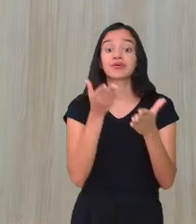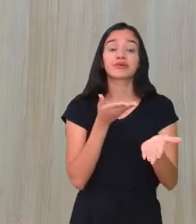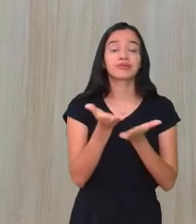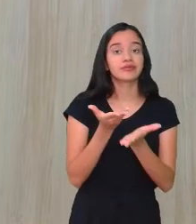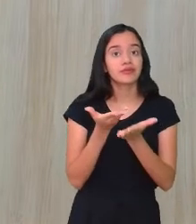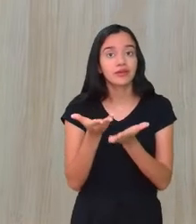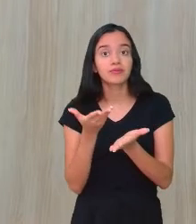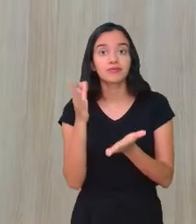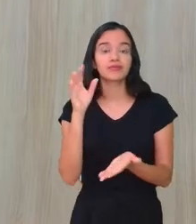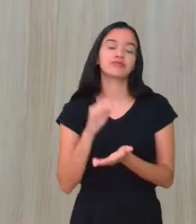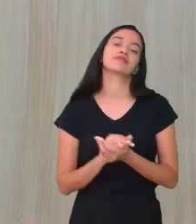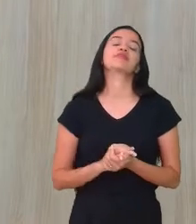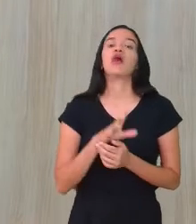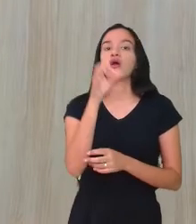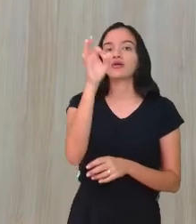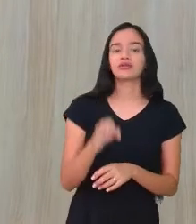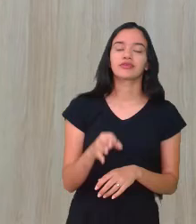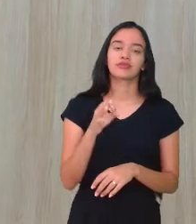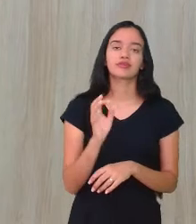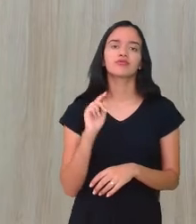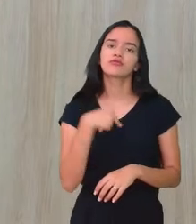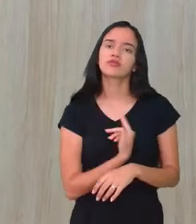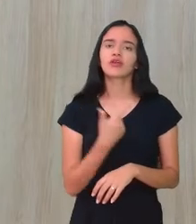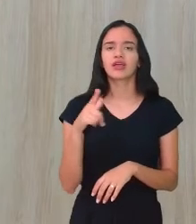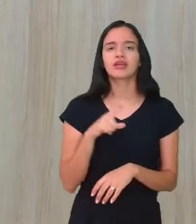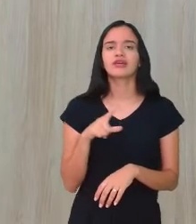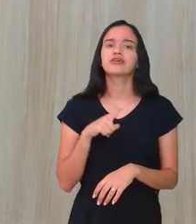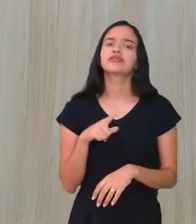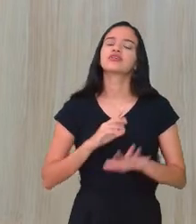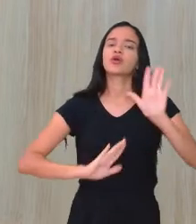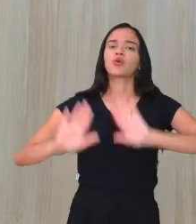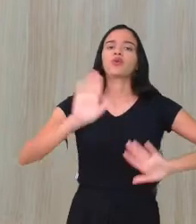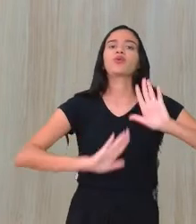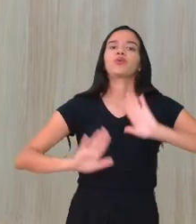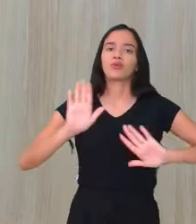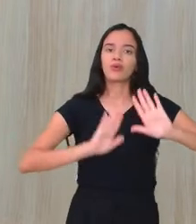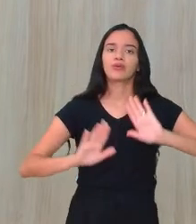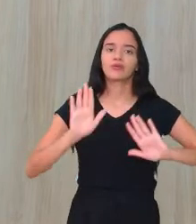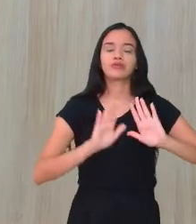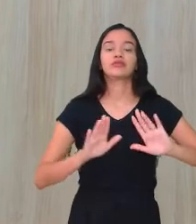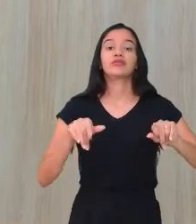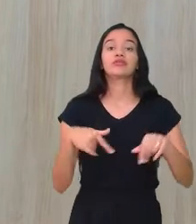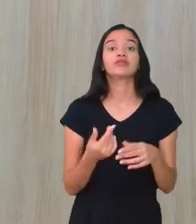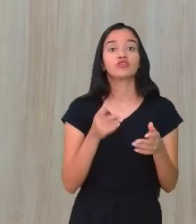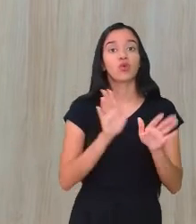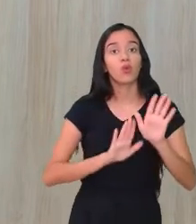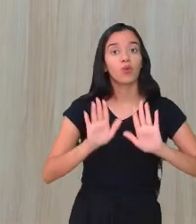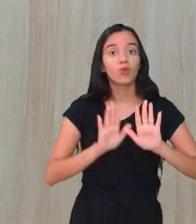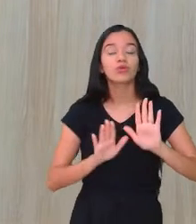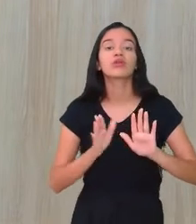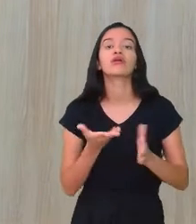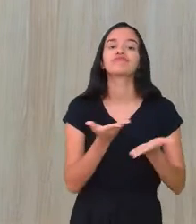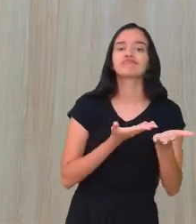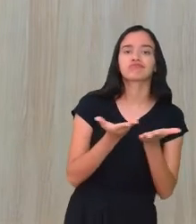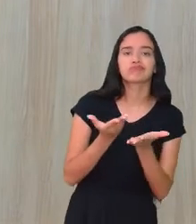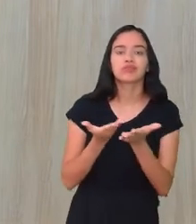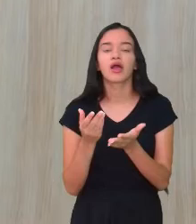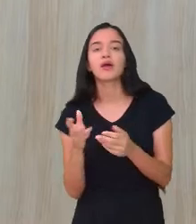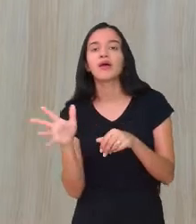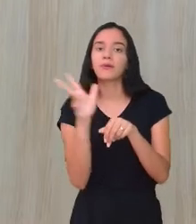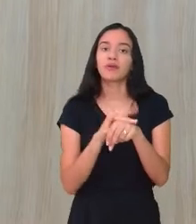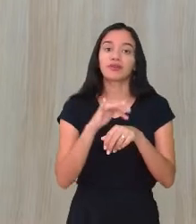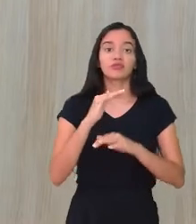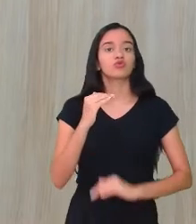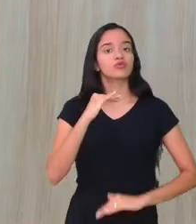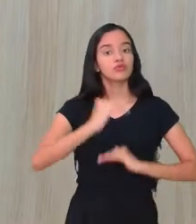realizado. Está certo? Então, a gente tem que ter bastante cuidado. em se cuidar, em se tratar para que essa doença não vá